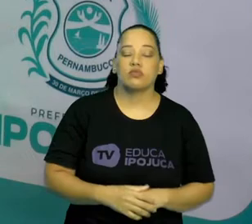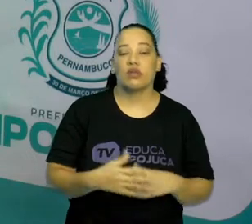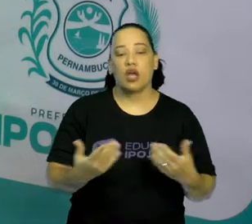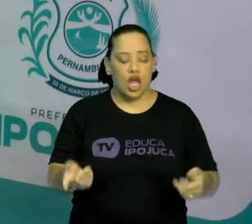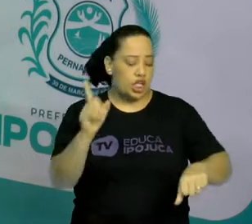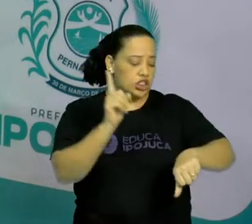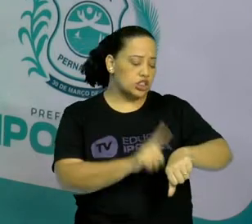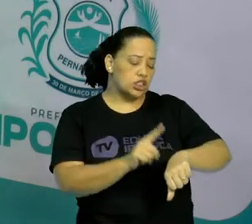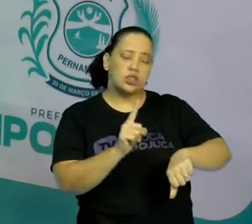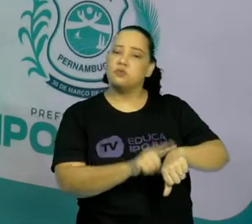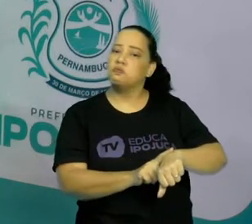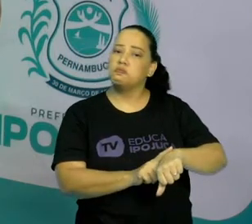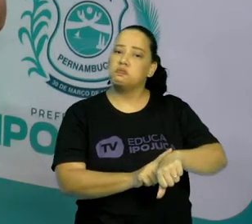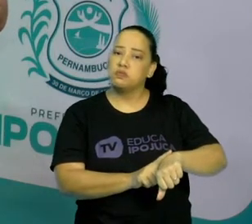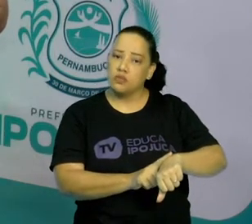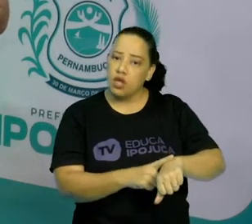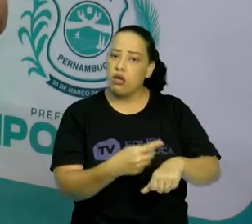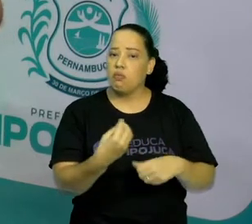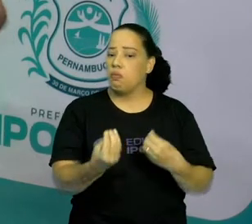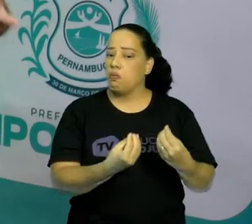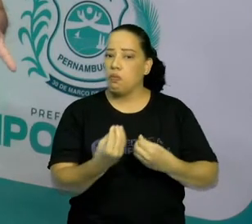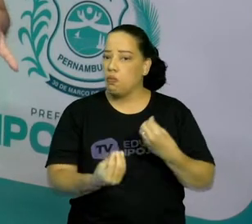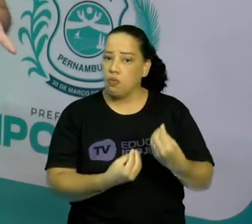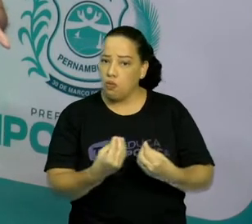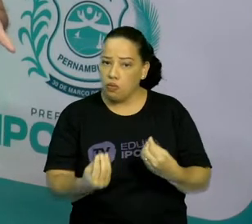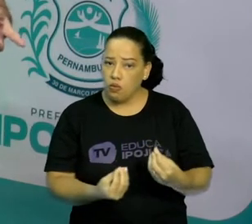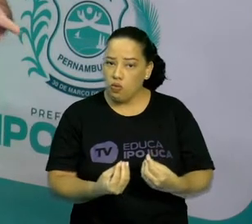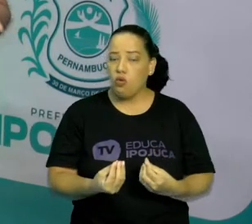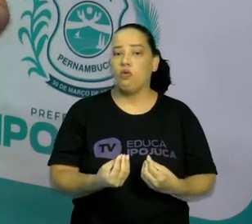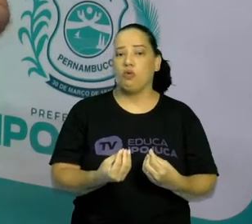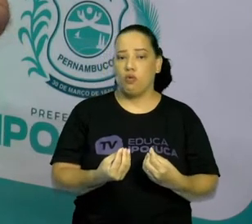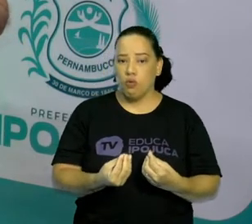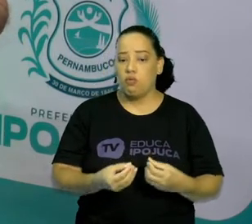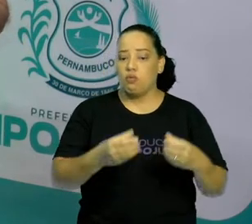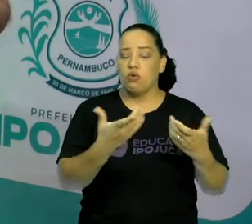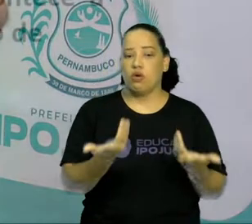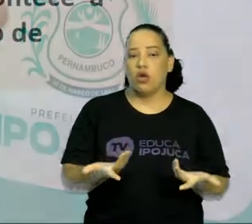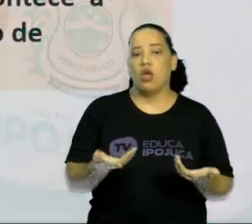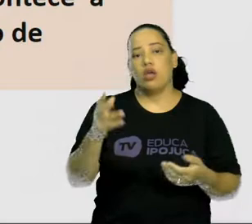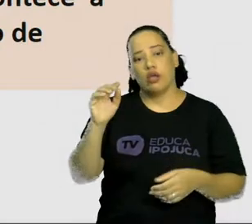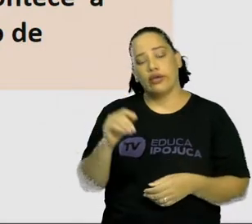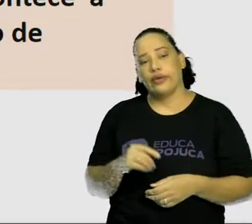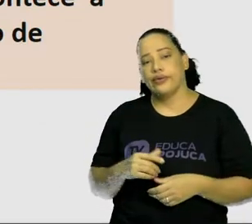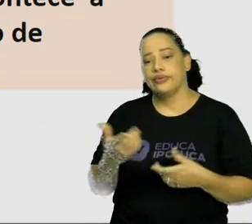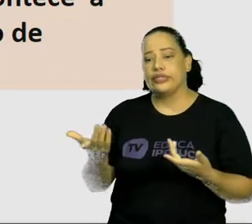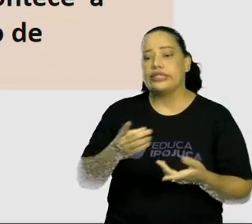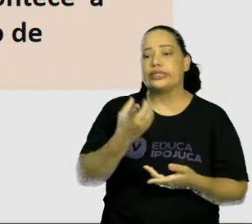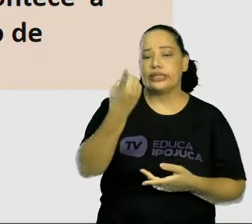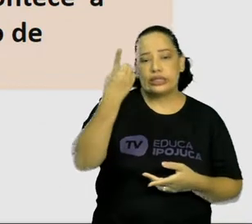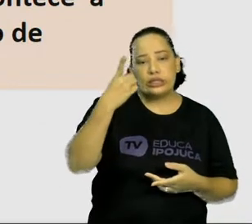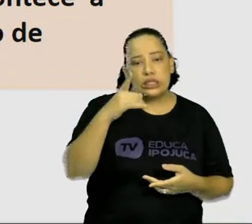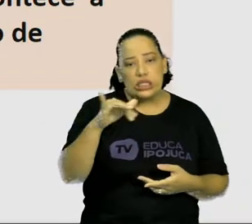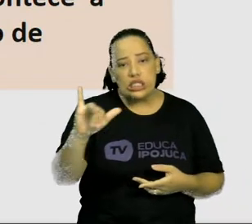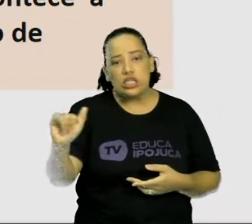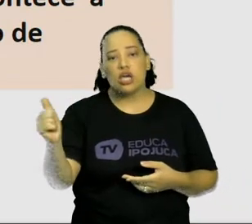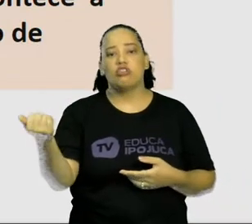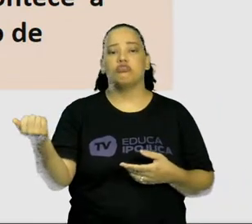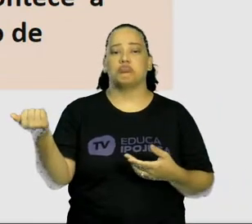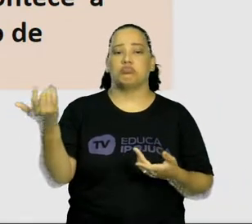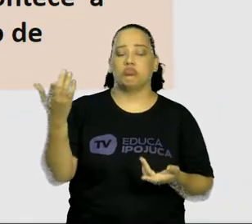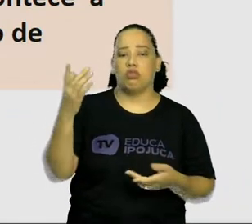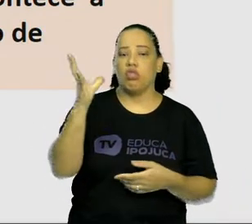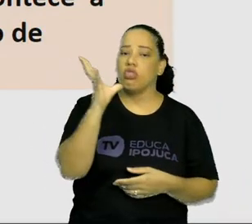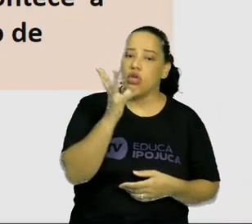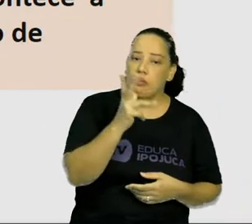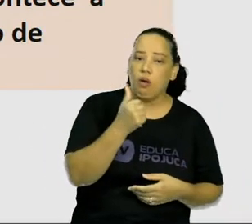tempo é quando se passa a história. Tem histórias, ou seja, tem contos que passam dias, tem contos que